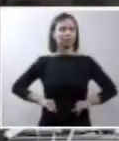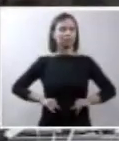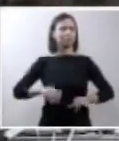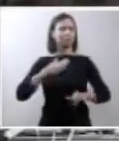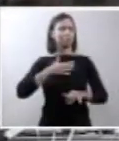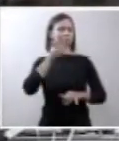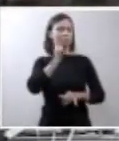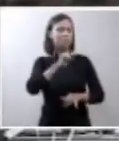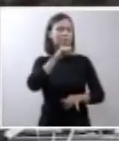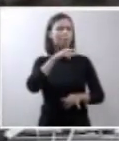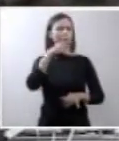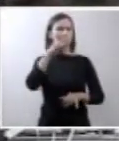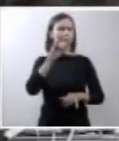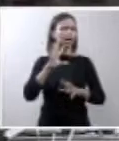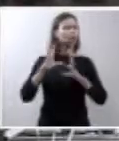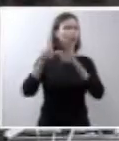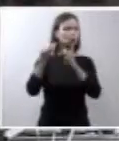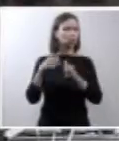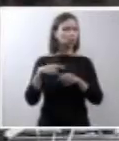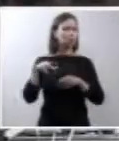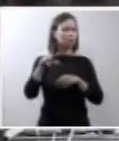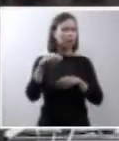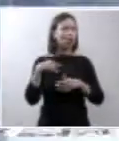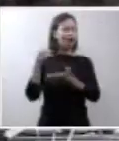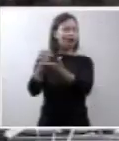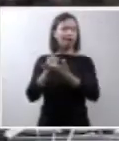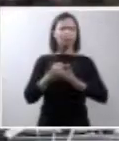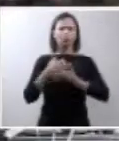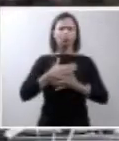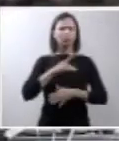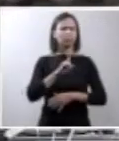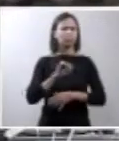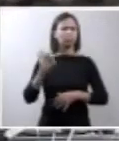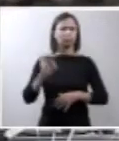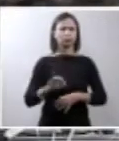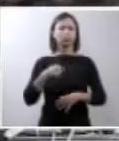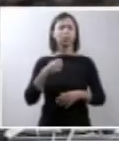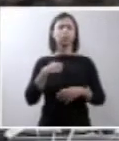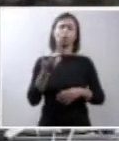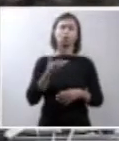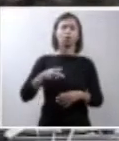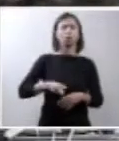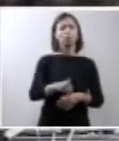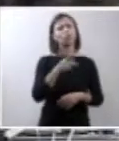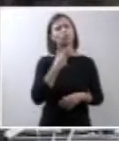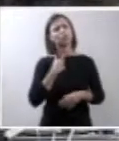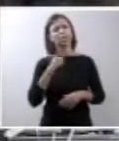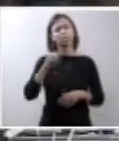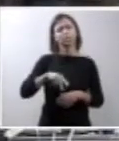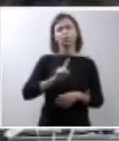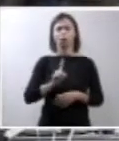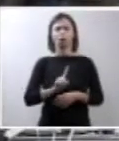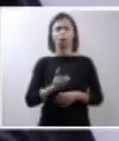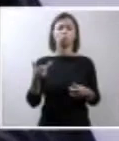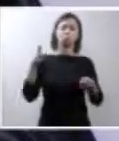na medida que eu fui informando a elas elas me deram total apoio para me decidir se eu queria continuar ou não com a gravidez